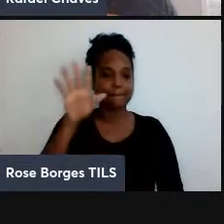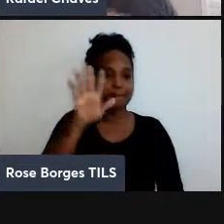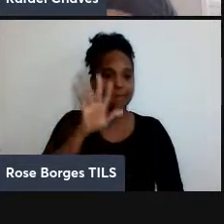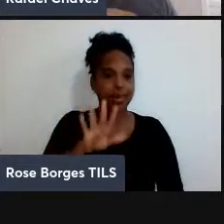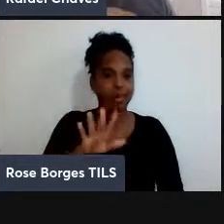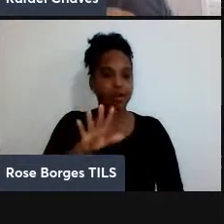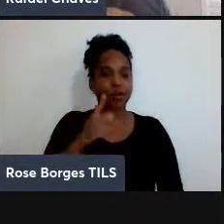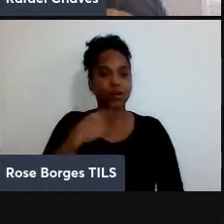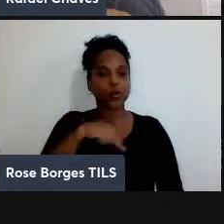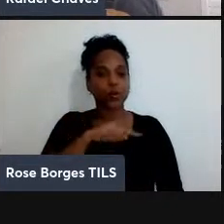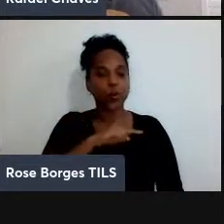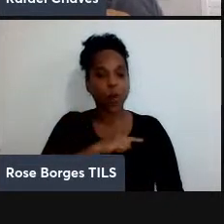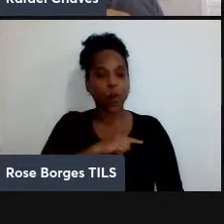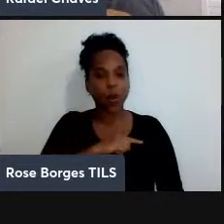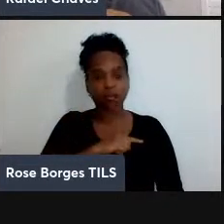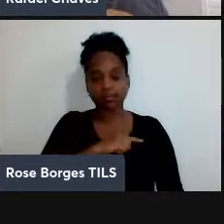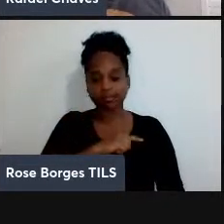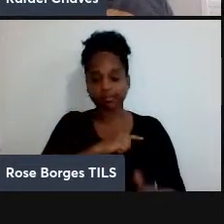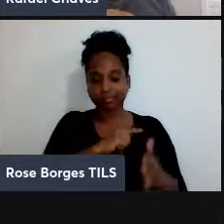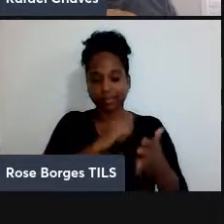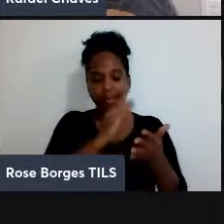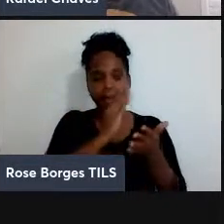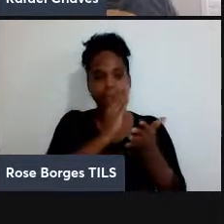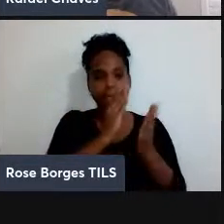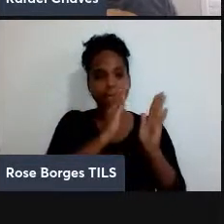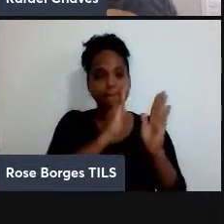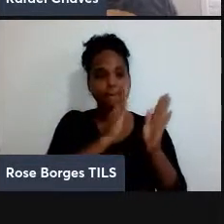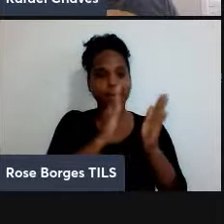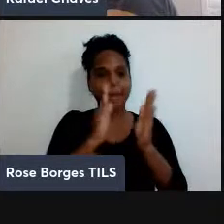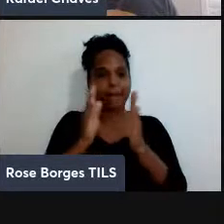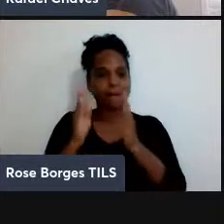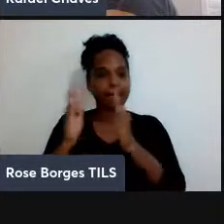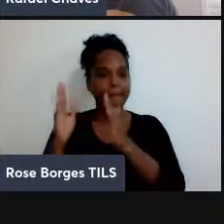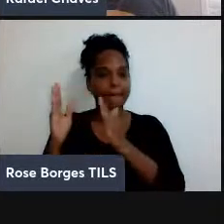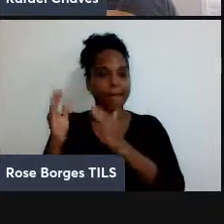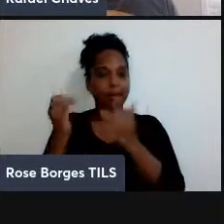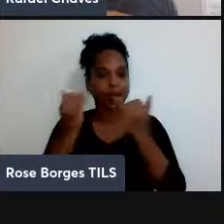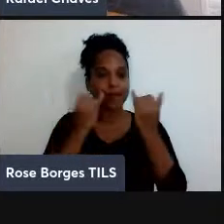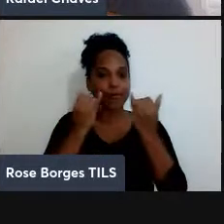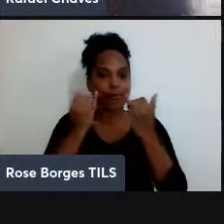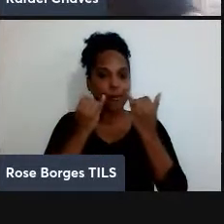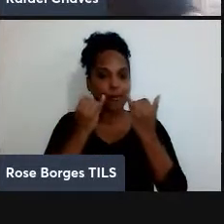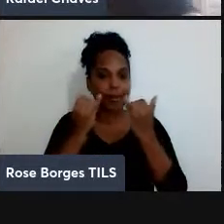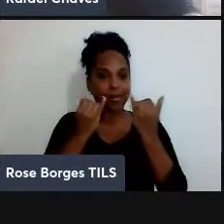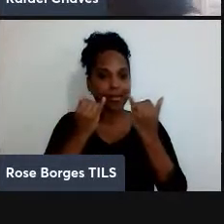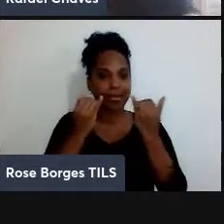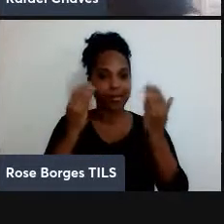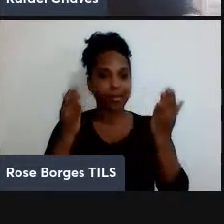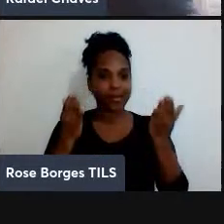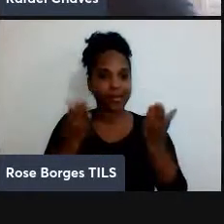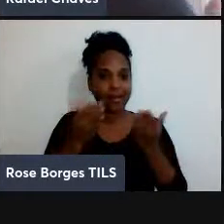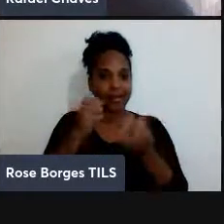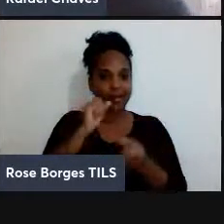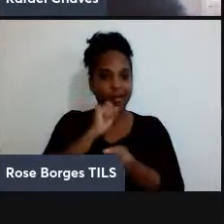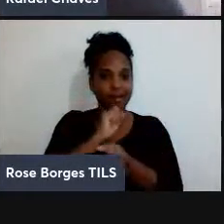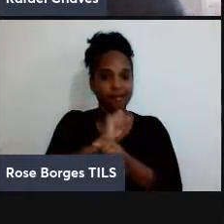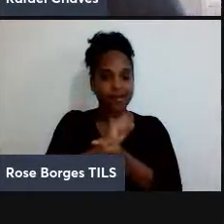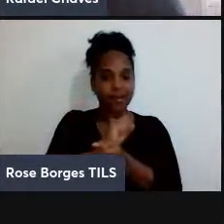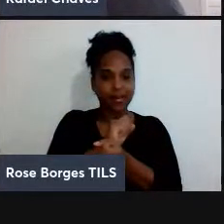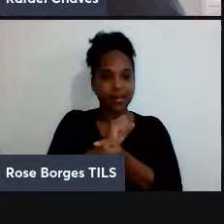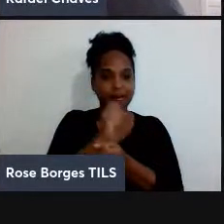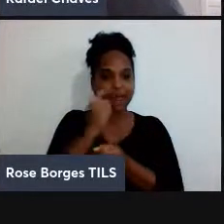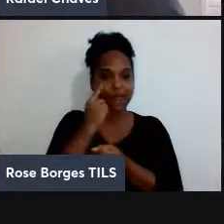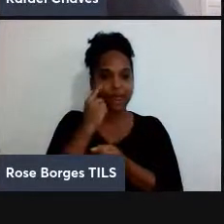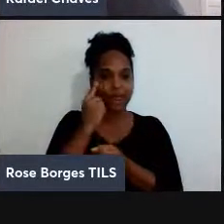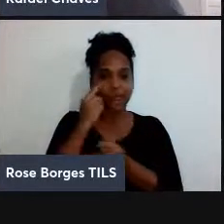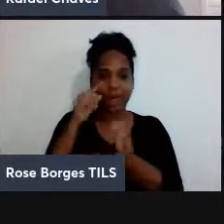dividir a informação quântica. Então, eu vou fazer uma pausa aqui para ver se não tem nenhuma pergunta, porque eu acho estranho não